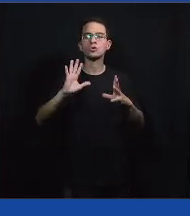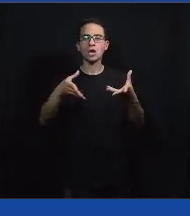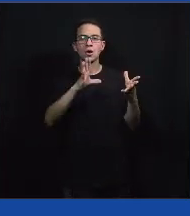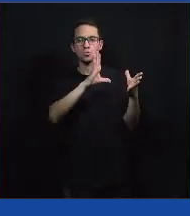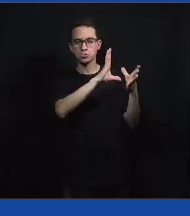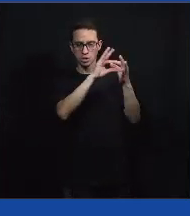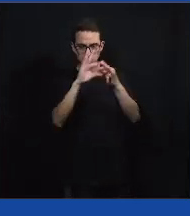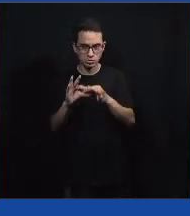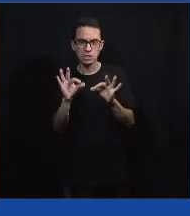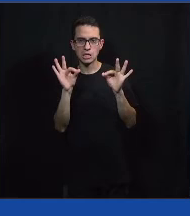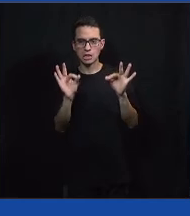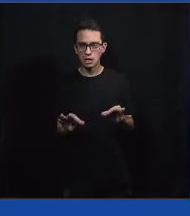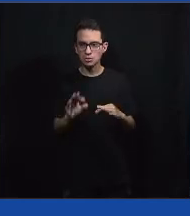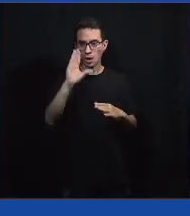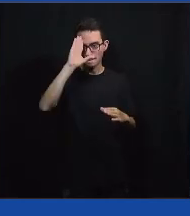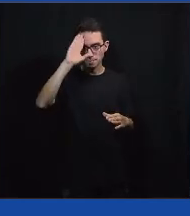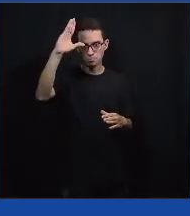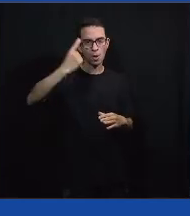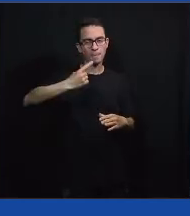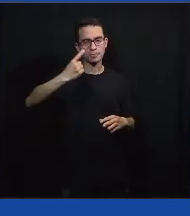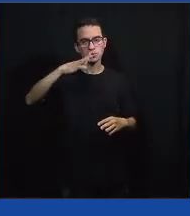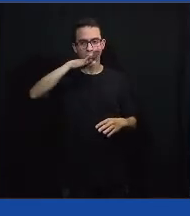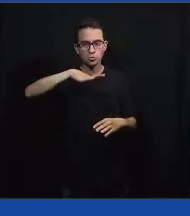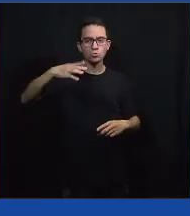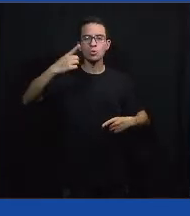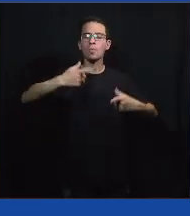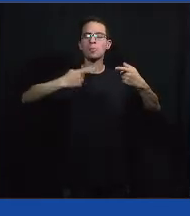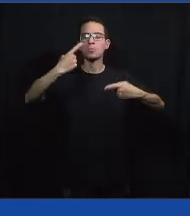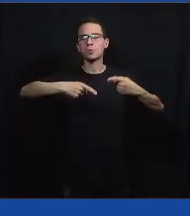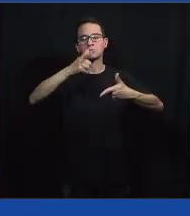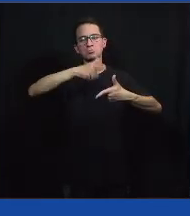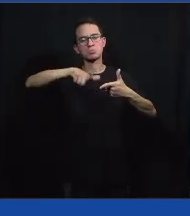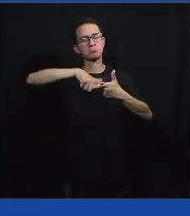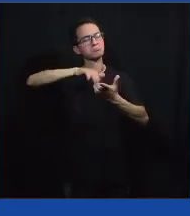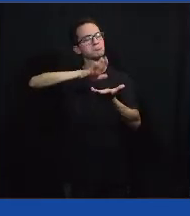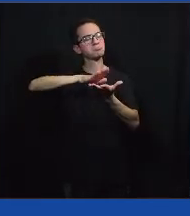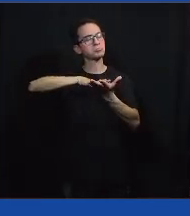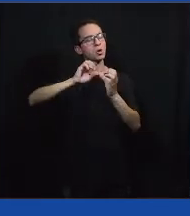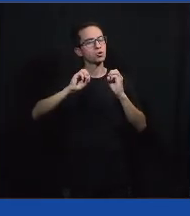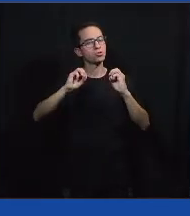priorizando esse problema público aí. Então, show de bola. Vai lá, Gabi.